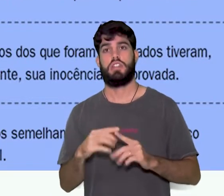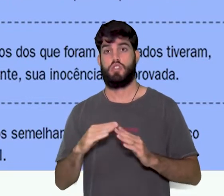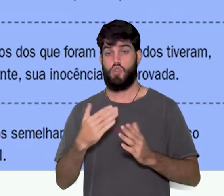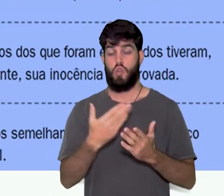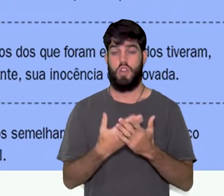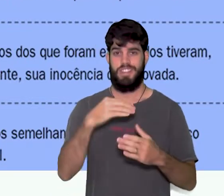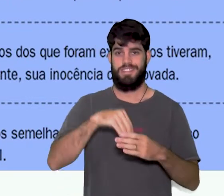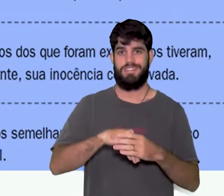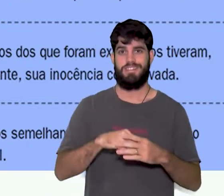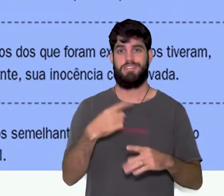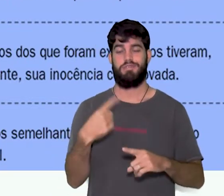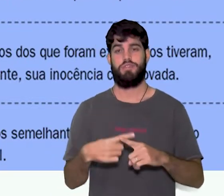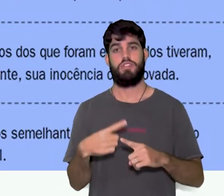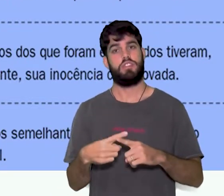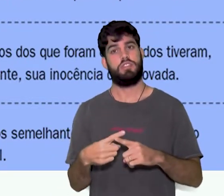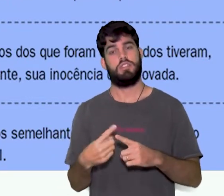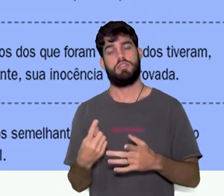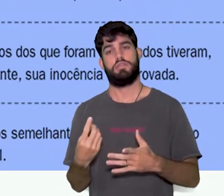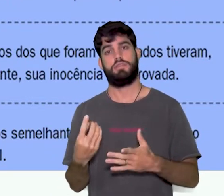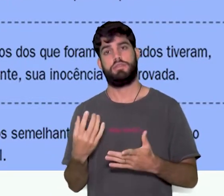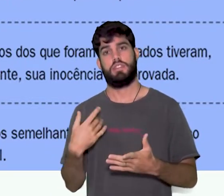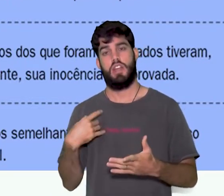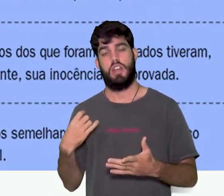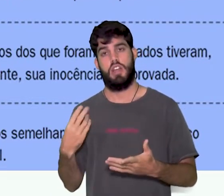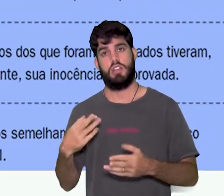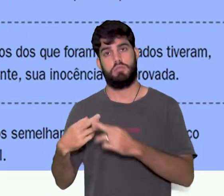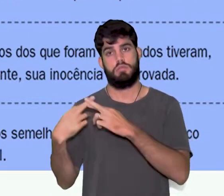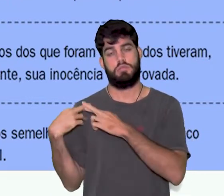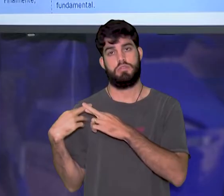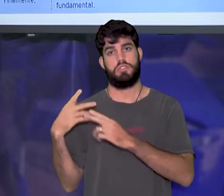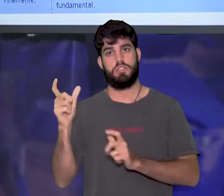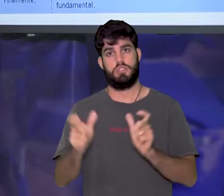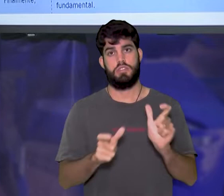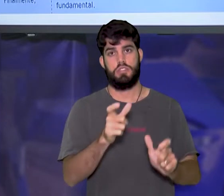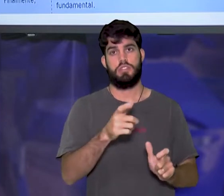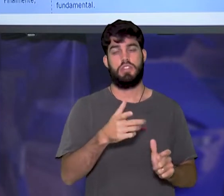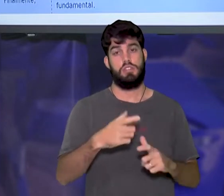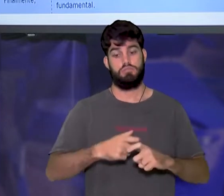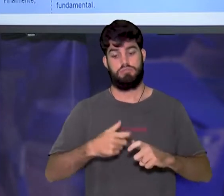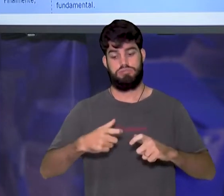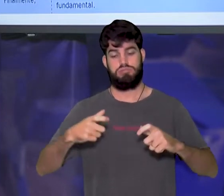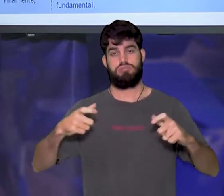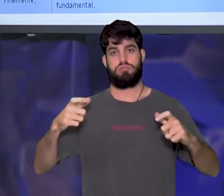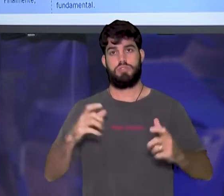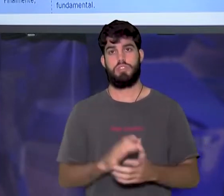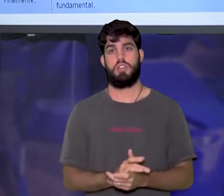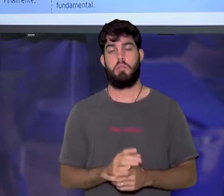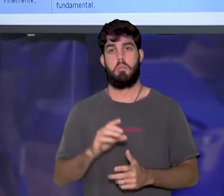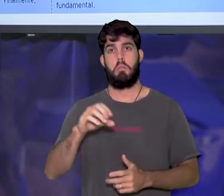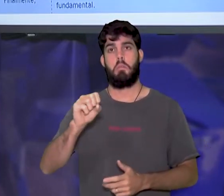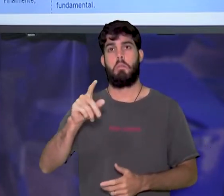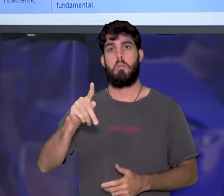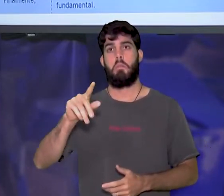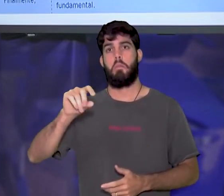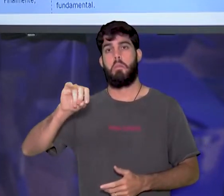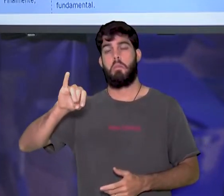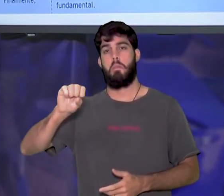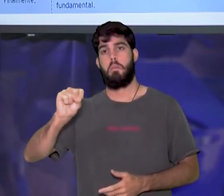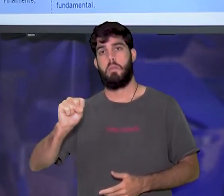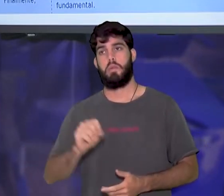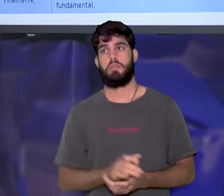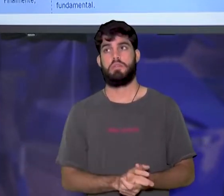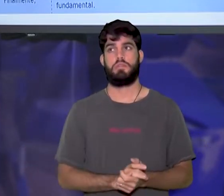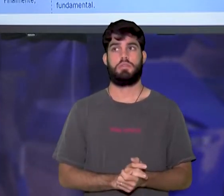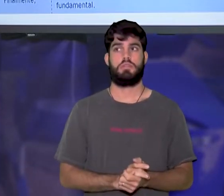responsabilidade cidadã crescerá entre os moradores. Esse o pois ou dessa forma,